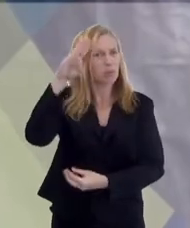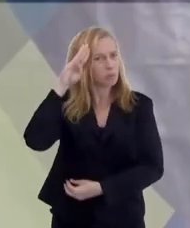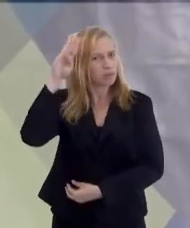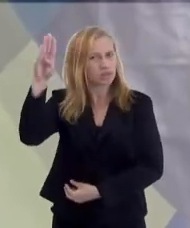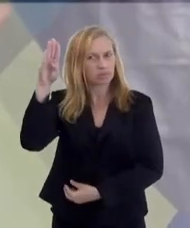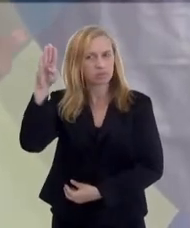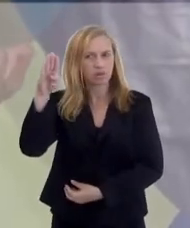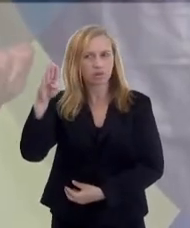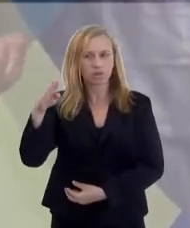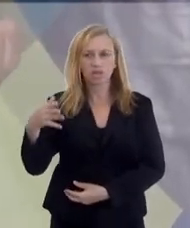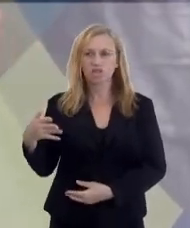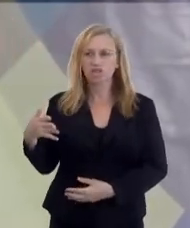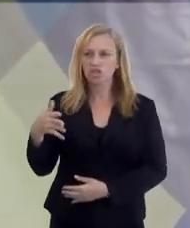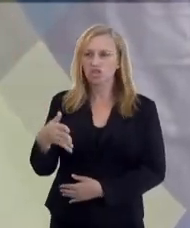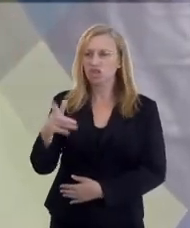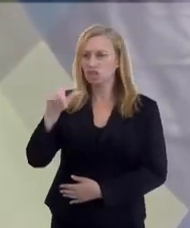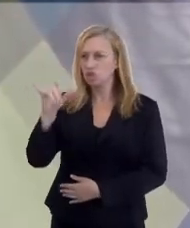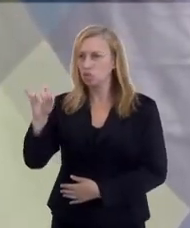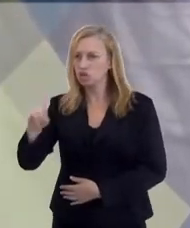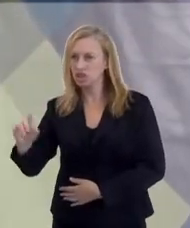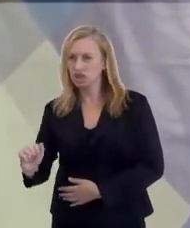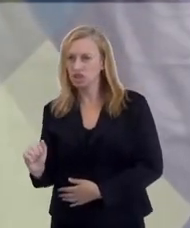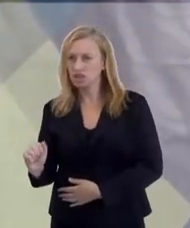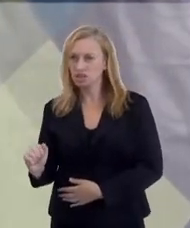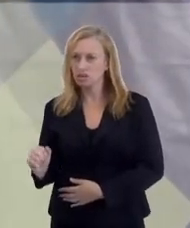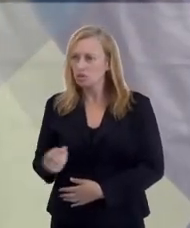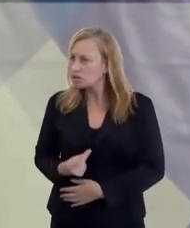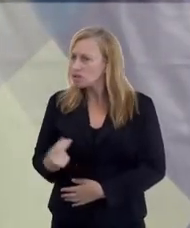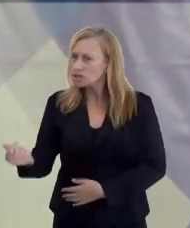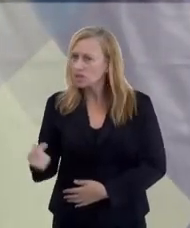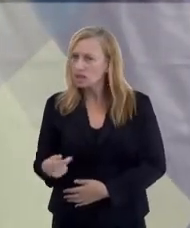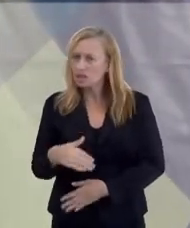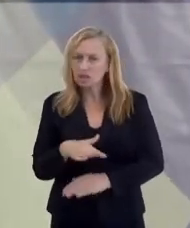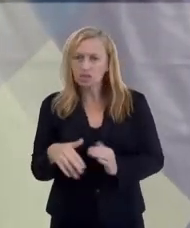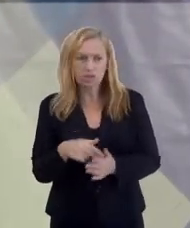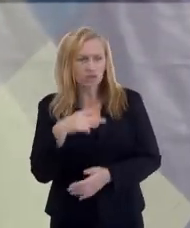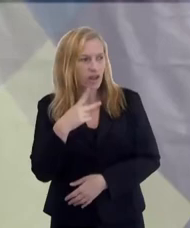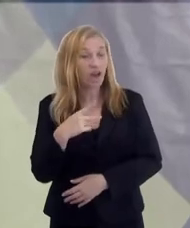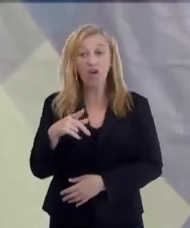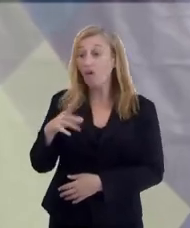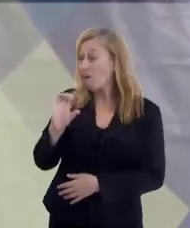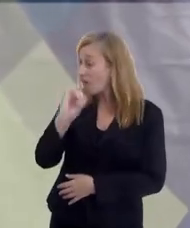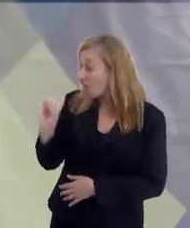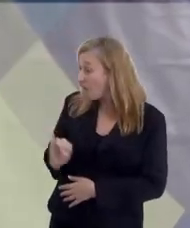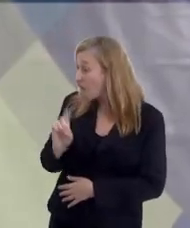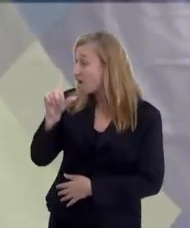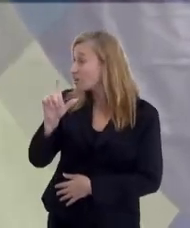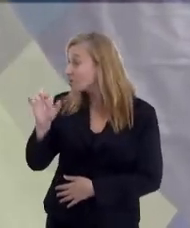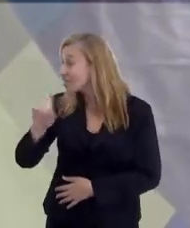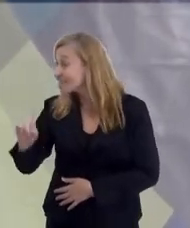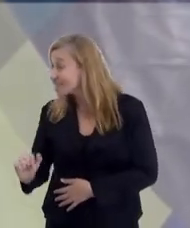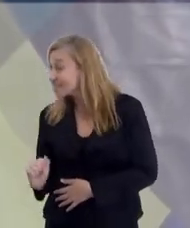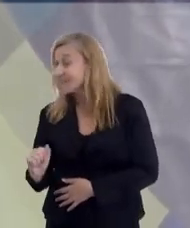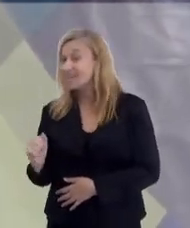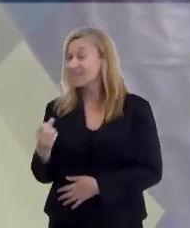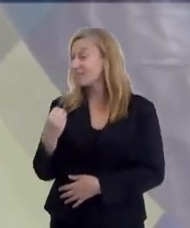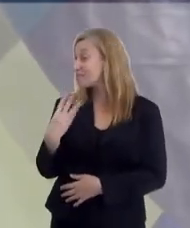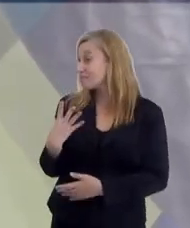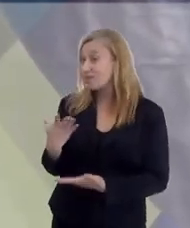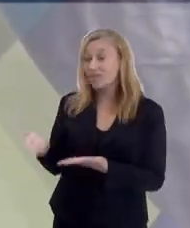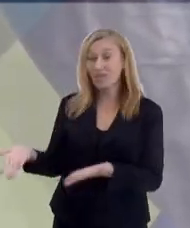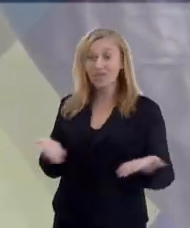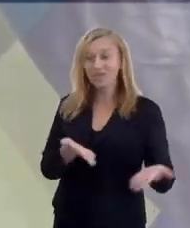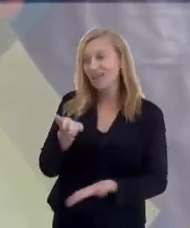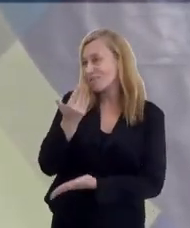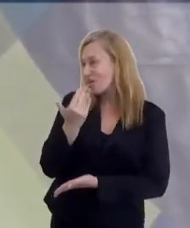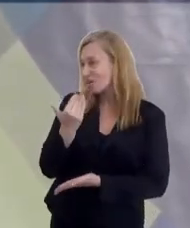principal vem pela Luzia. Quando você sai, todo mundo já dizia, Oi, Luzia, que prazer,